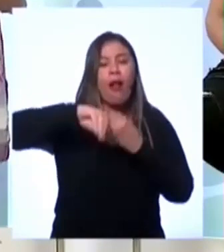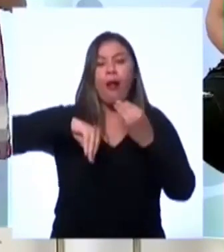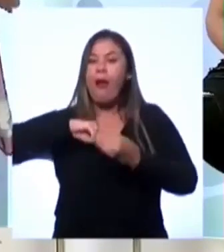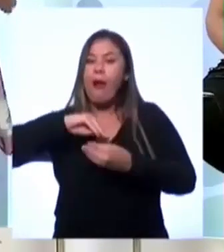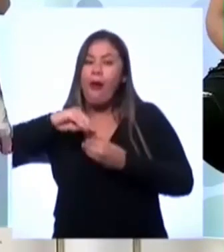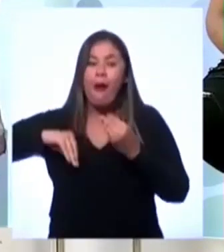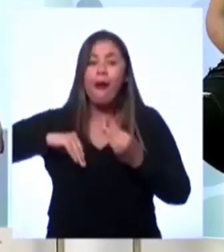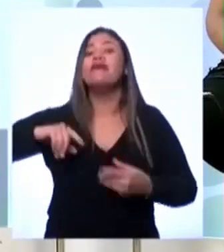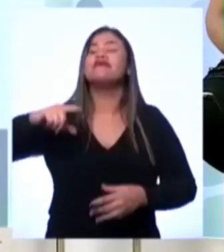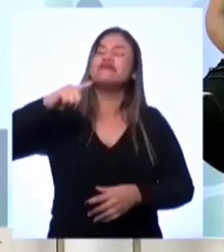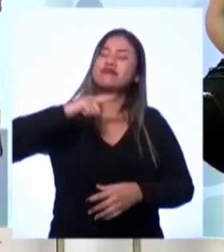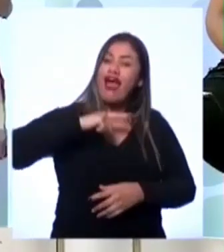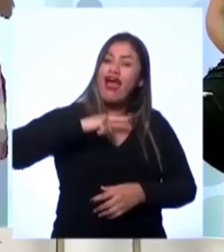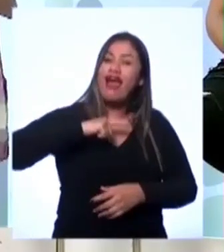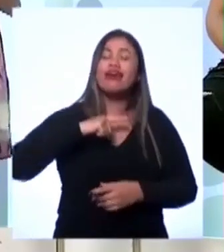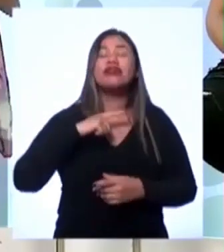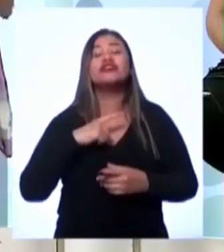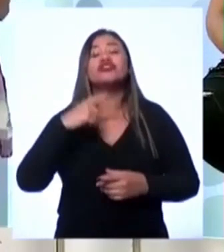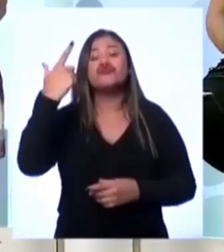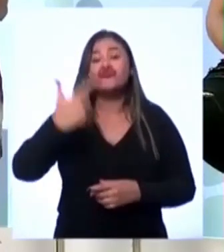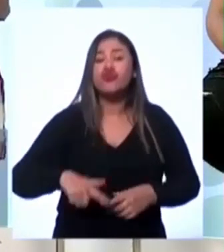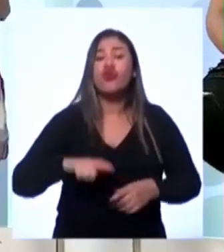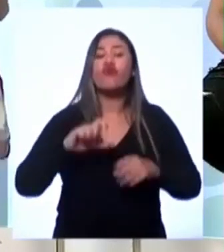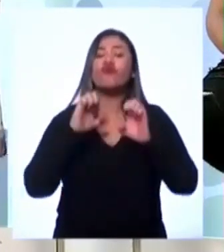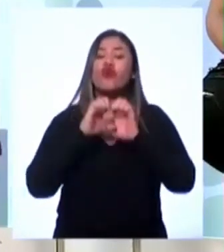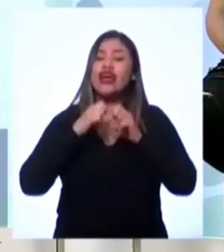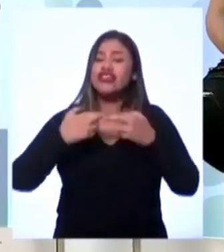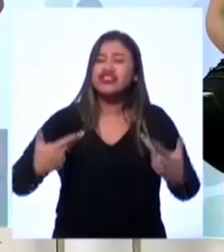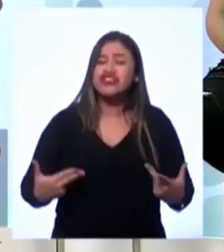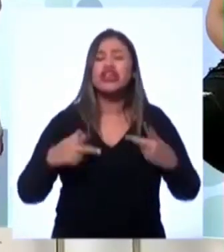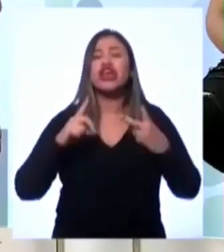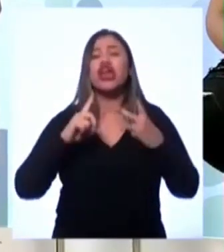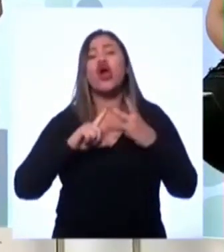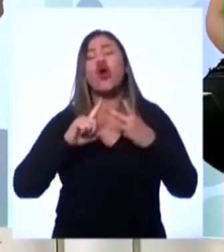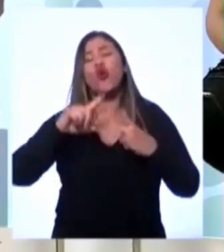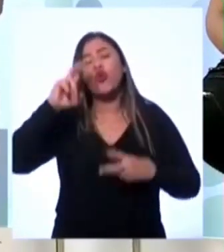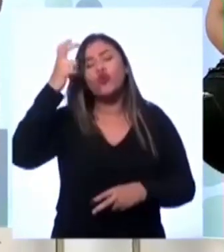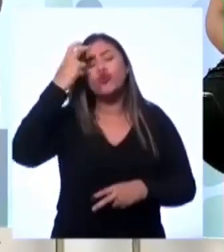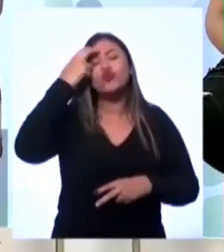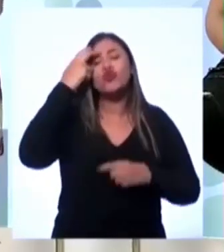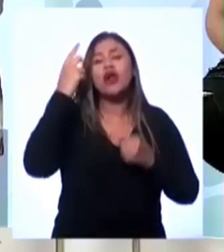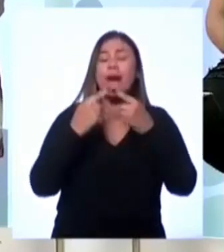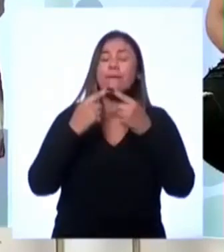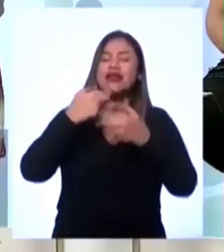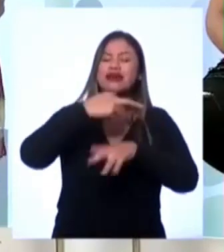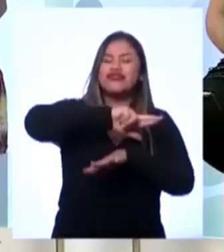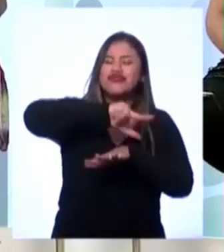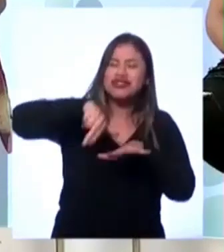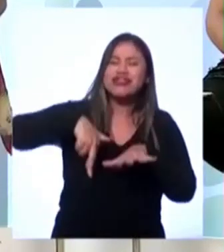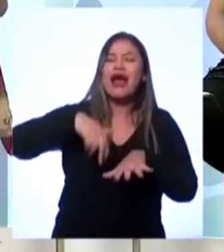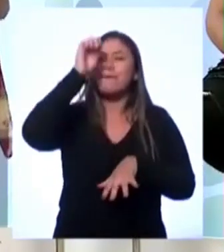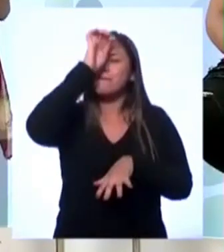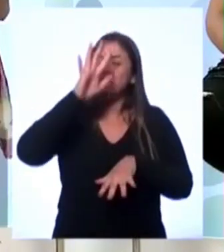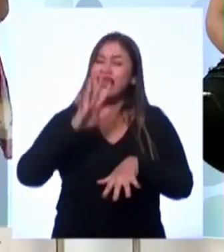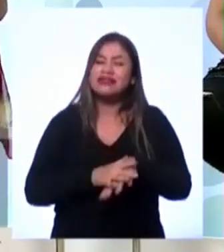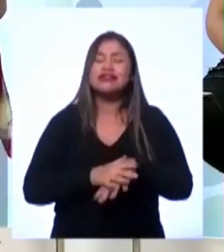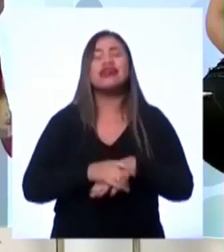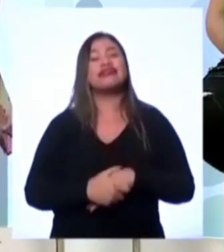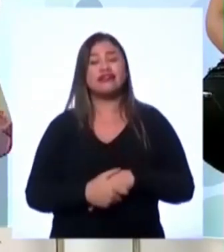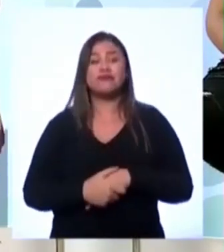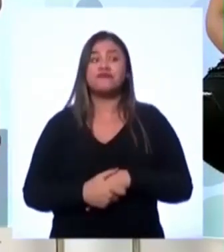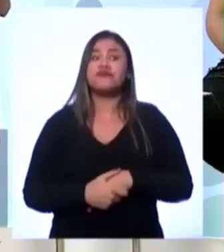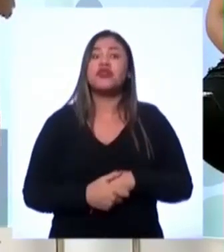uma mistura, né, de etnias, de culturas que compõem a diversidade brasileira. É importante